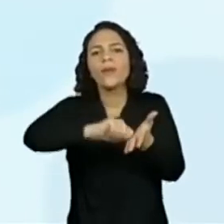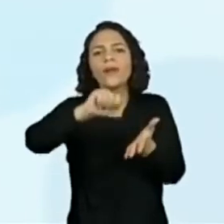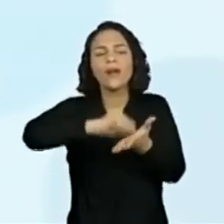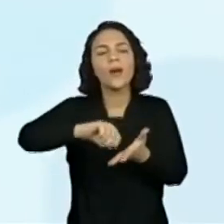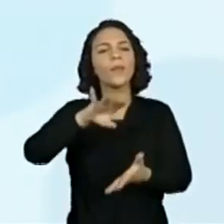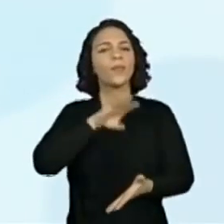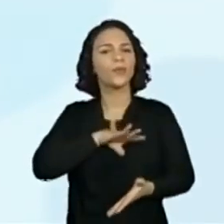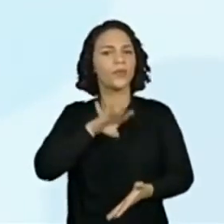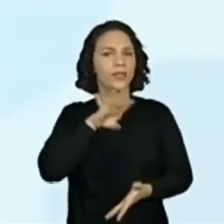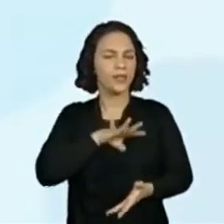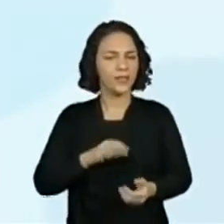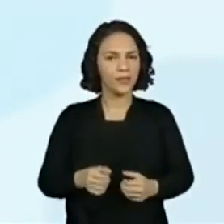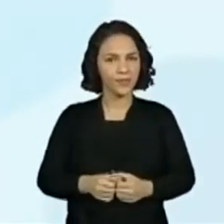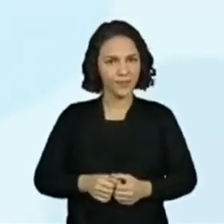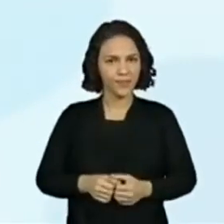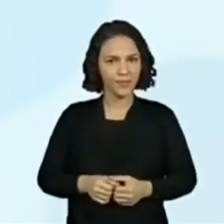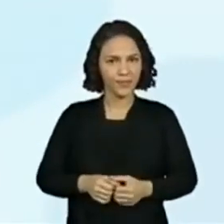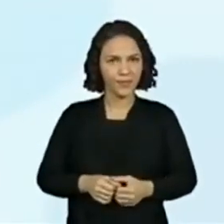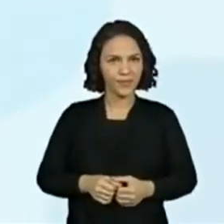escrita.